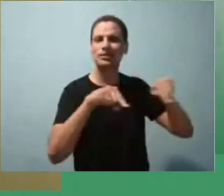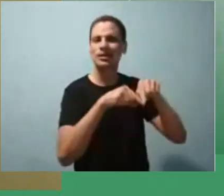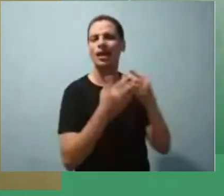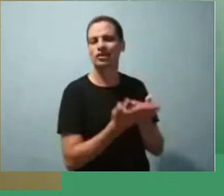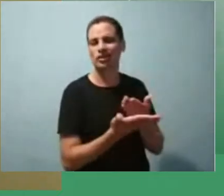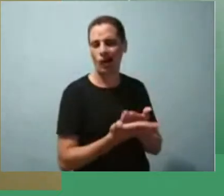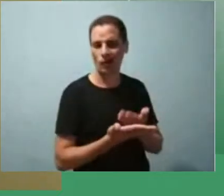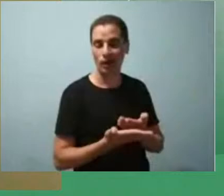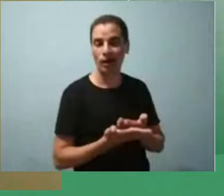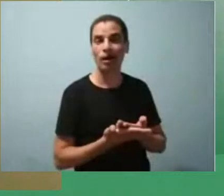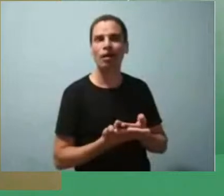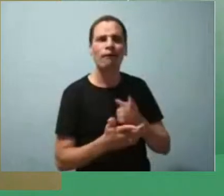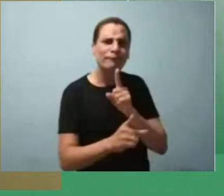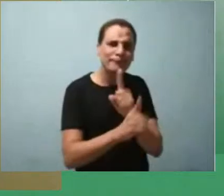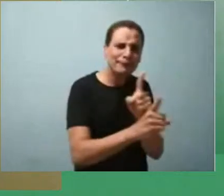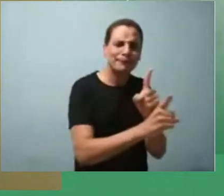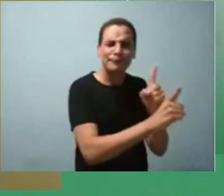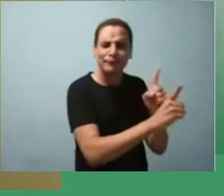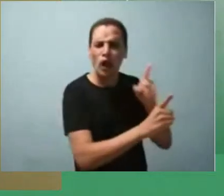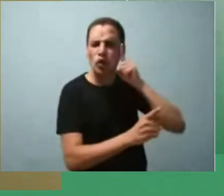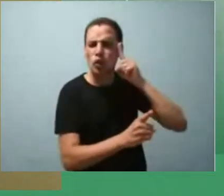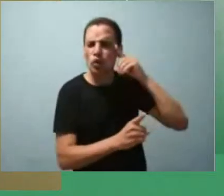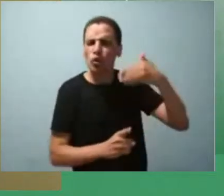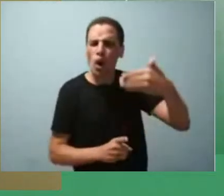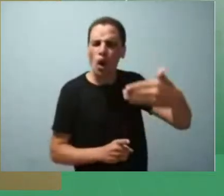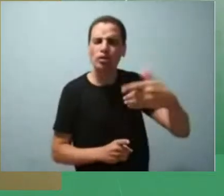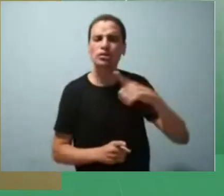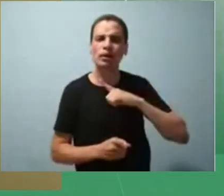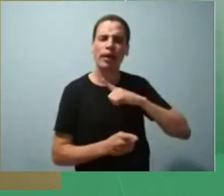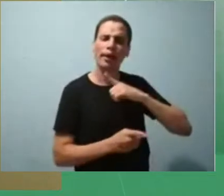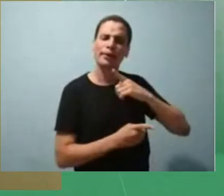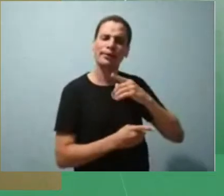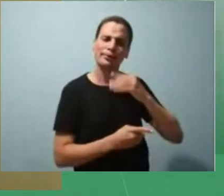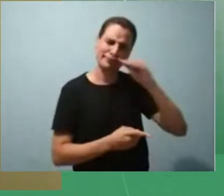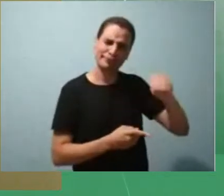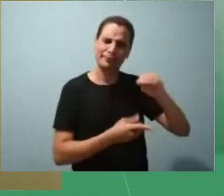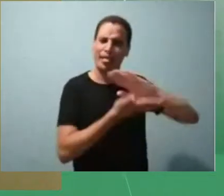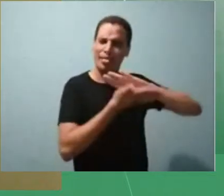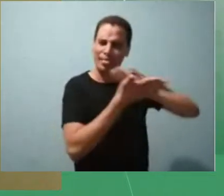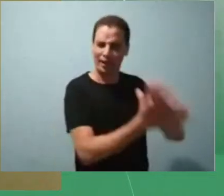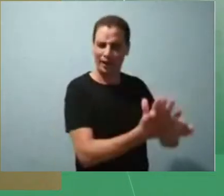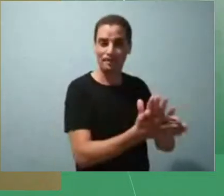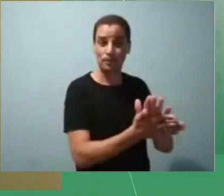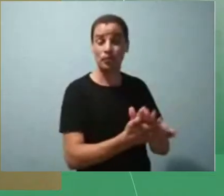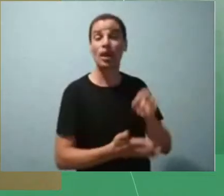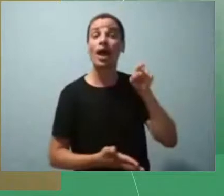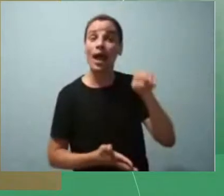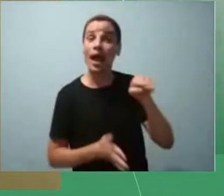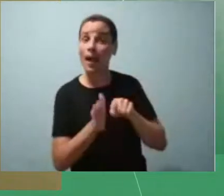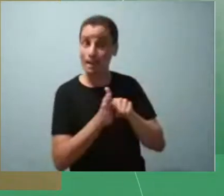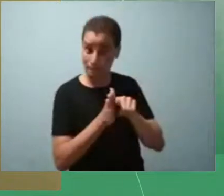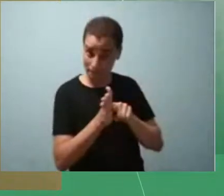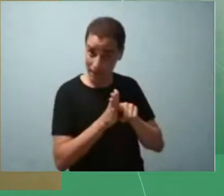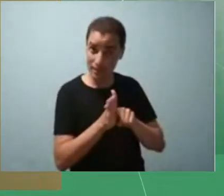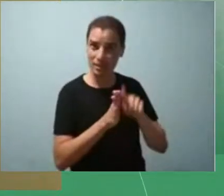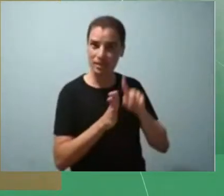cotidianamente. Inicialmente, é uma pesquisa teórico-conceitual,